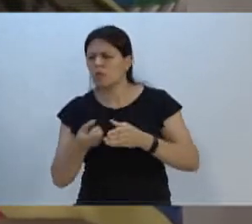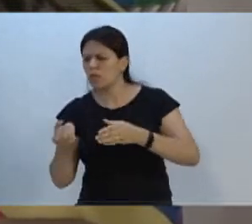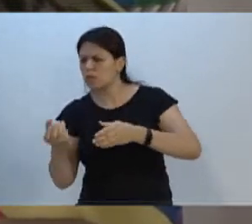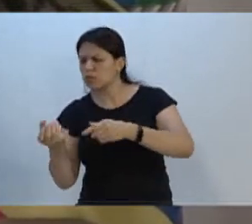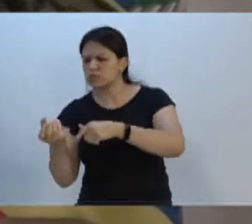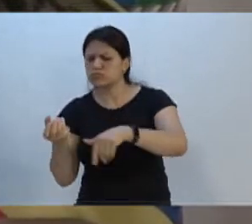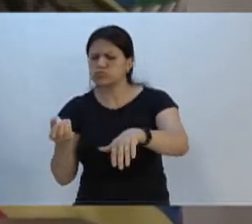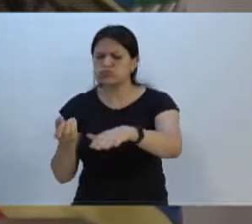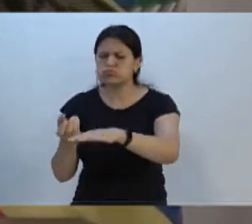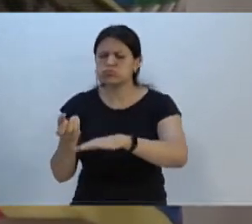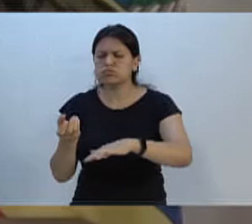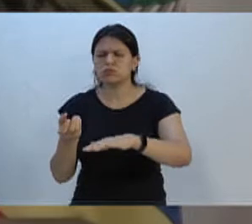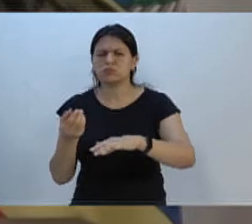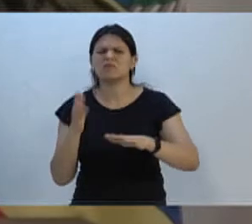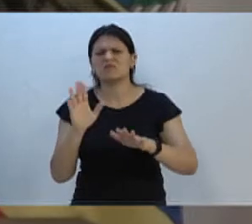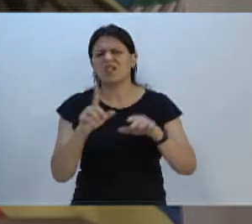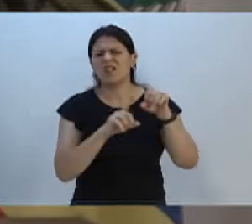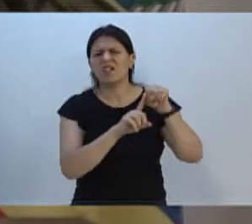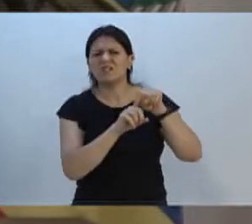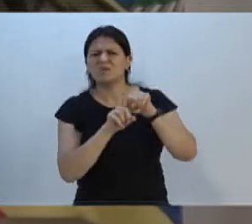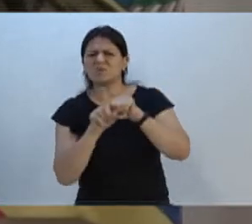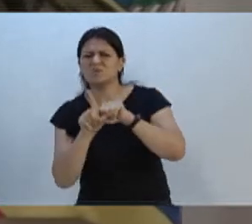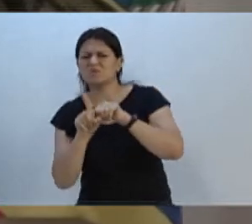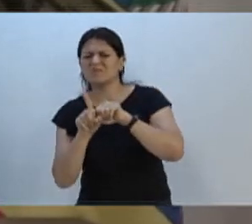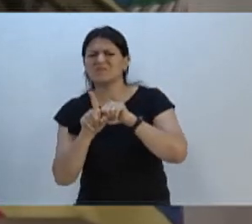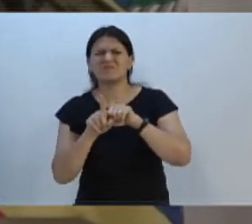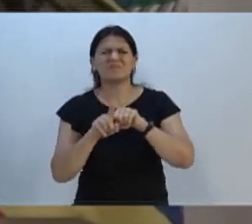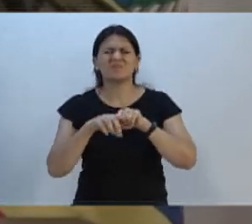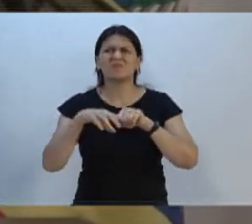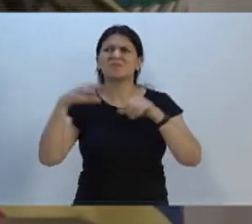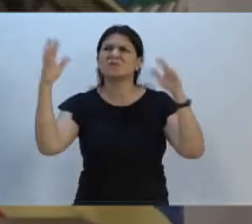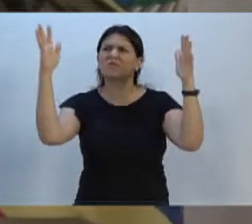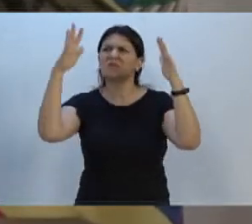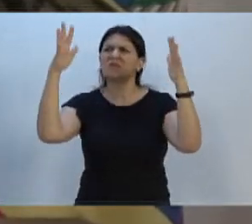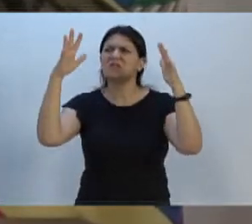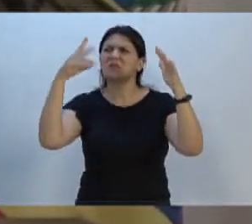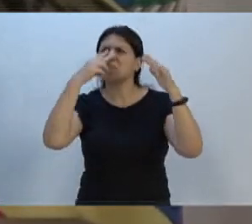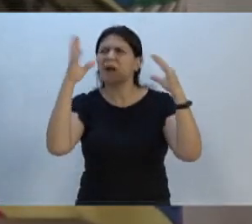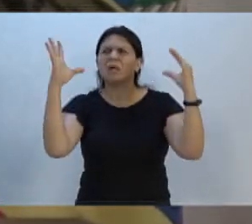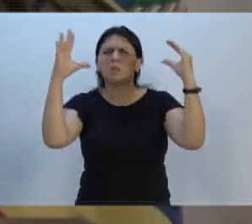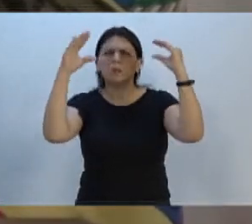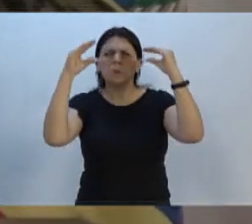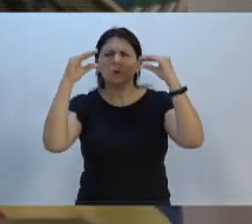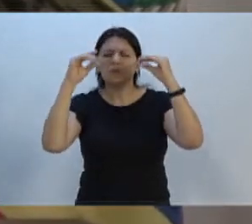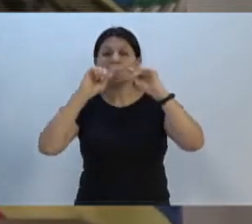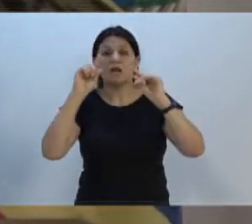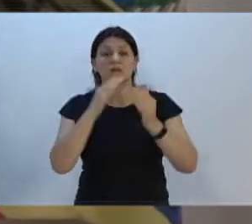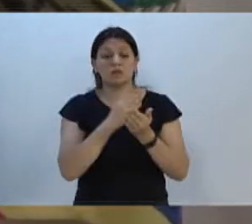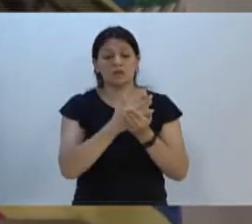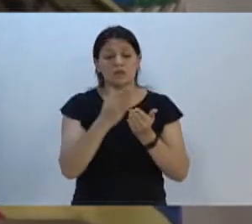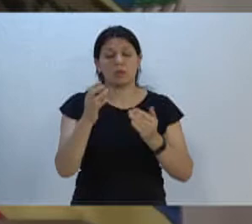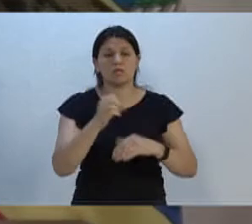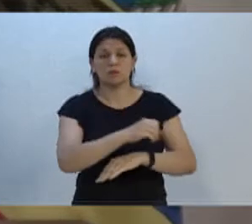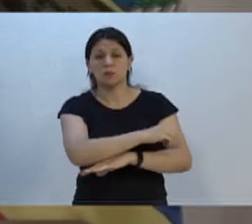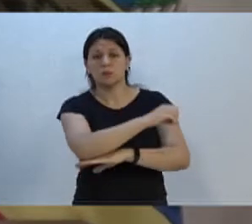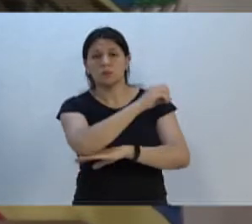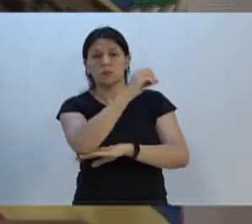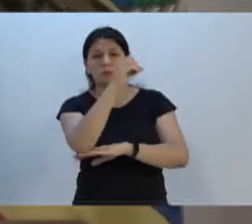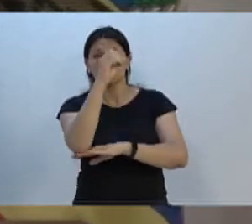a população, quando o tempo está assim nublado, a gente fica contente, mas quando começa a dar o sol àquela região,